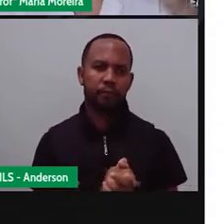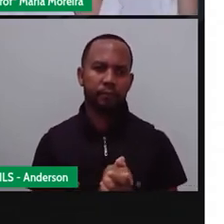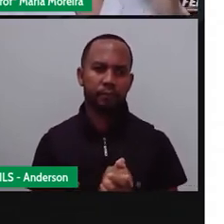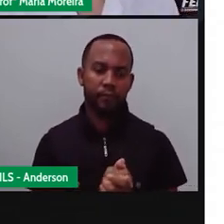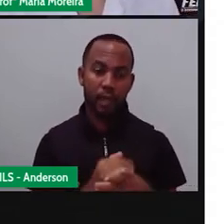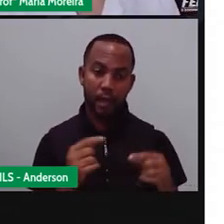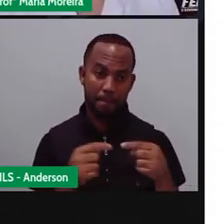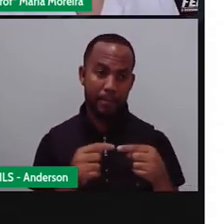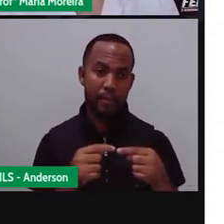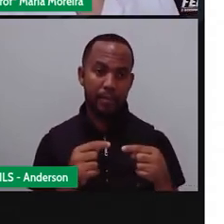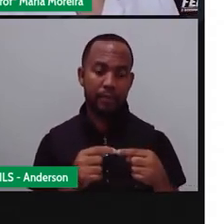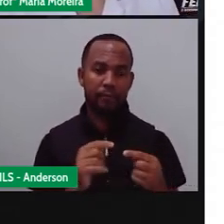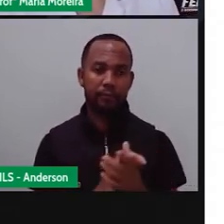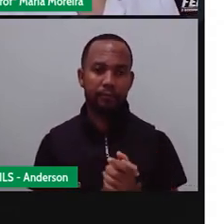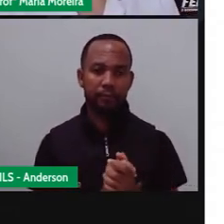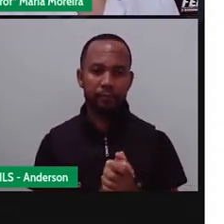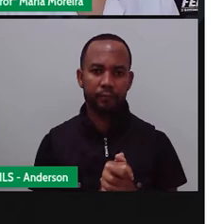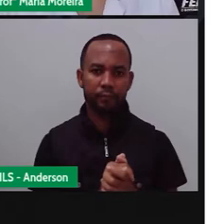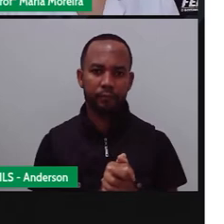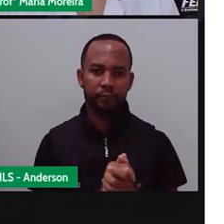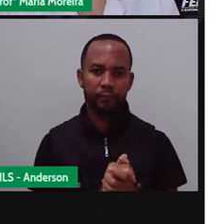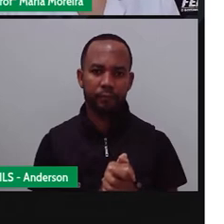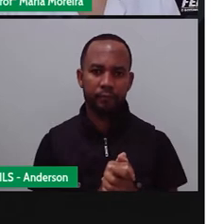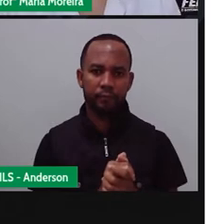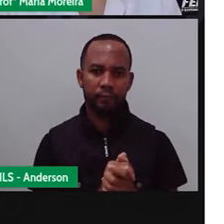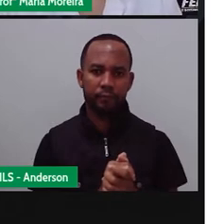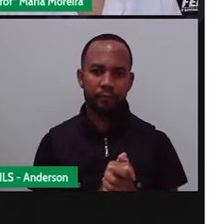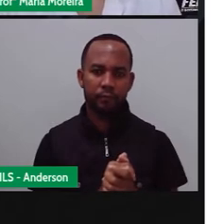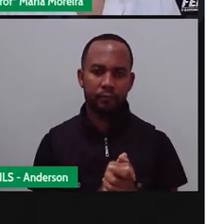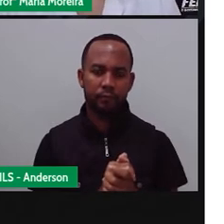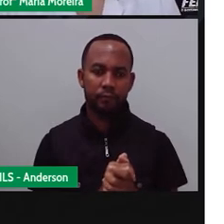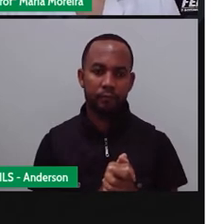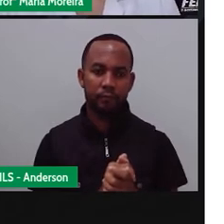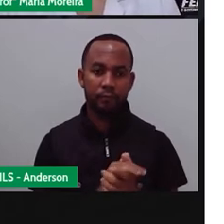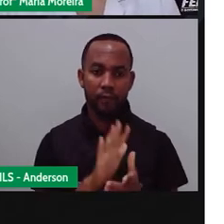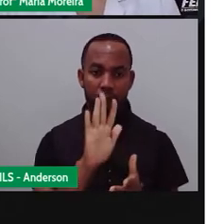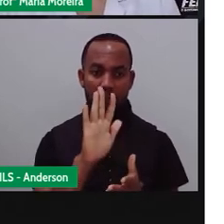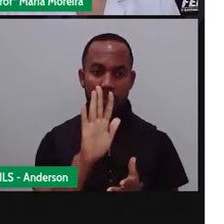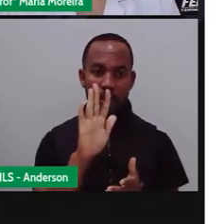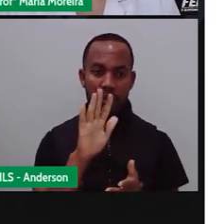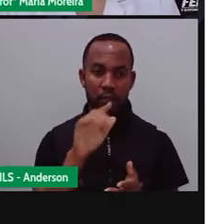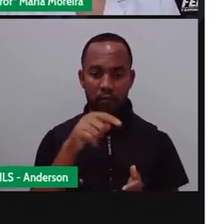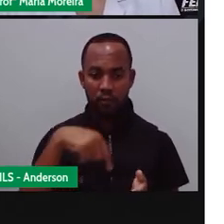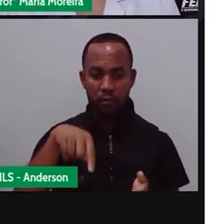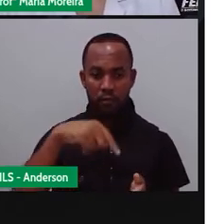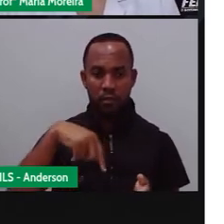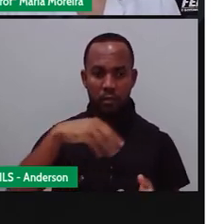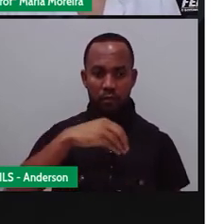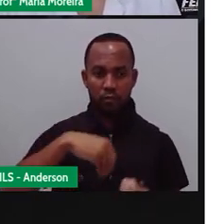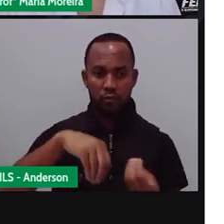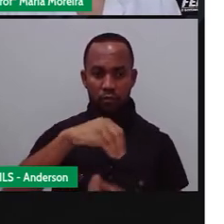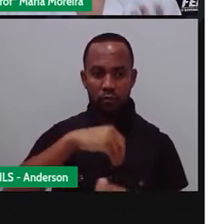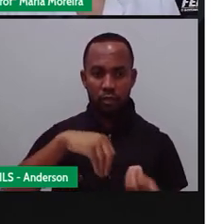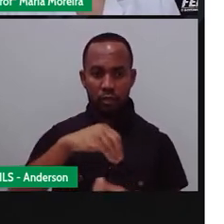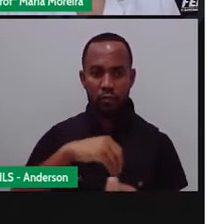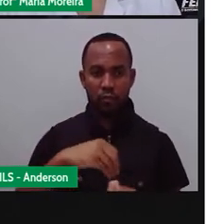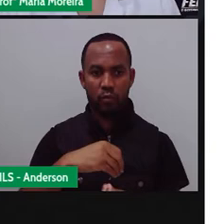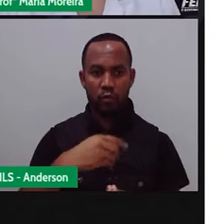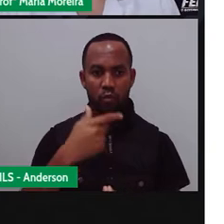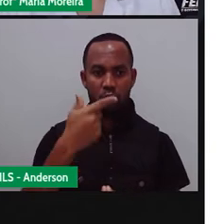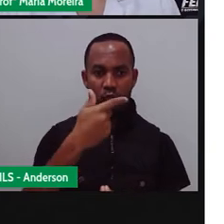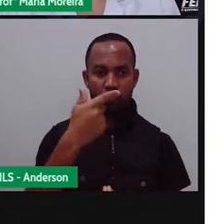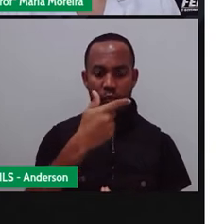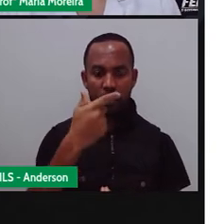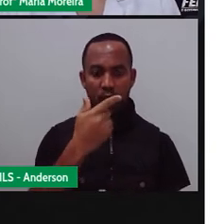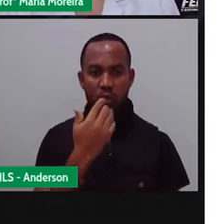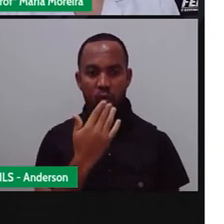de cores puras. Bom, quando misturamos duas cores primárias, produzimos outras